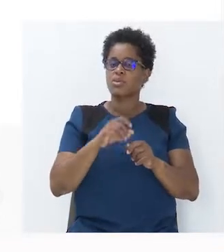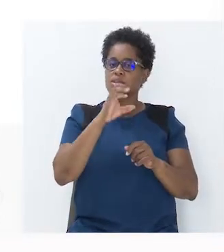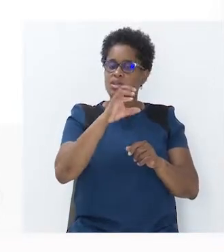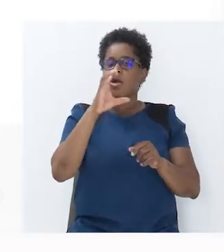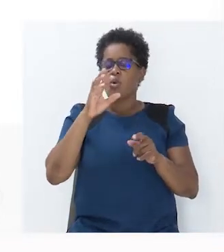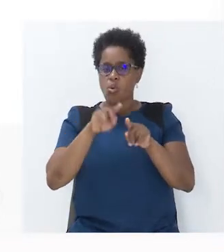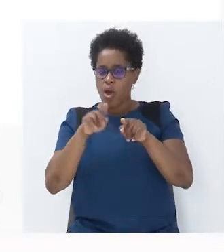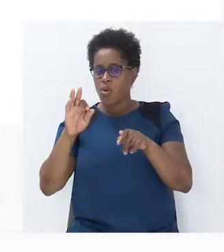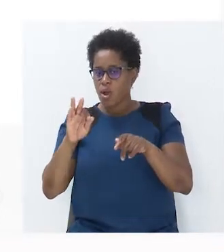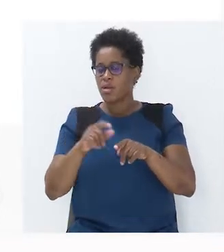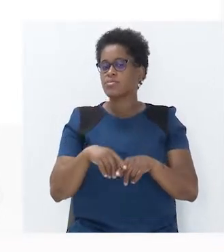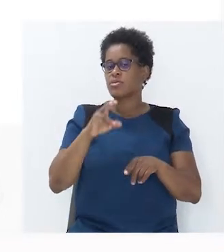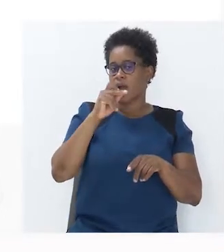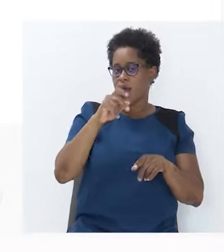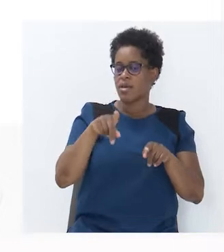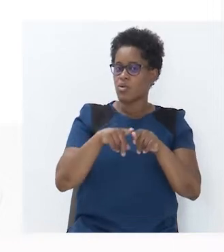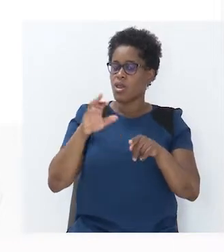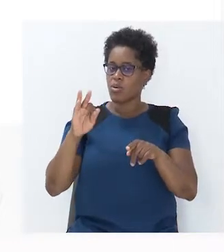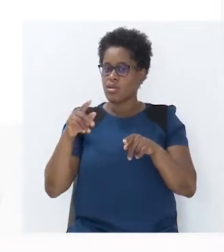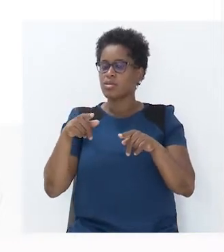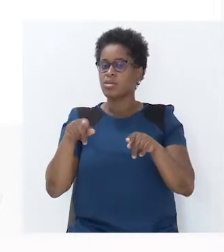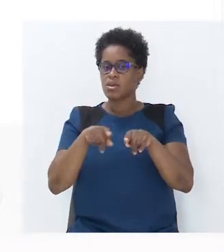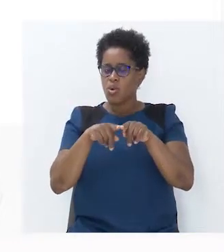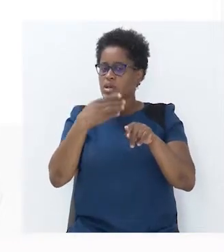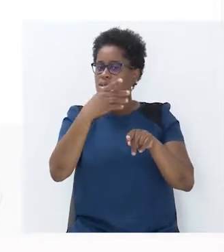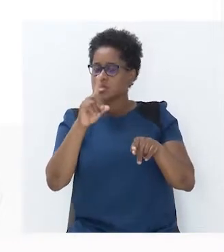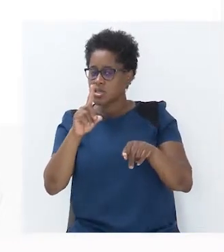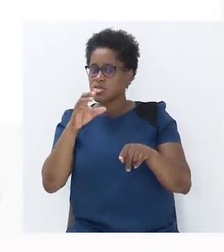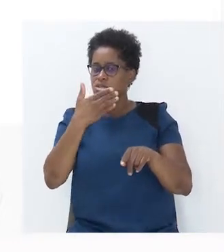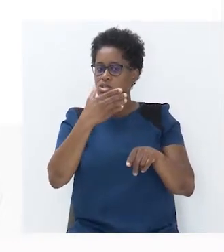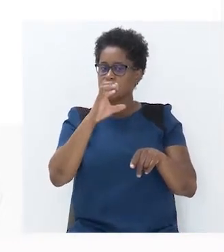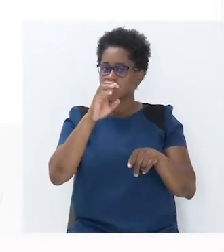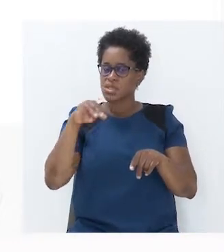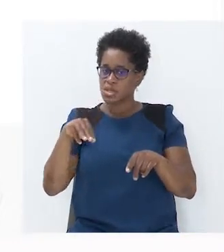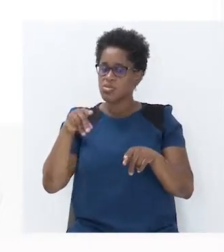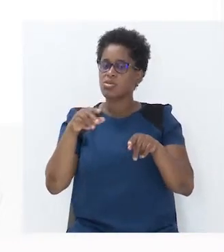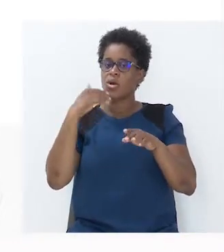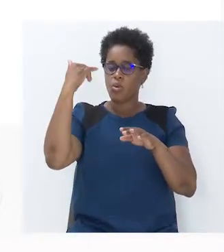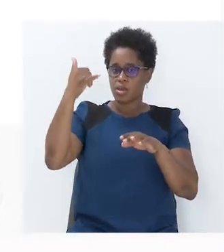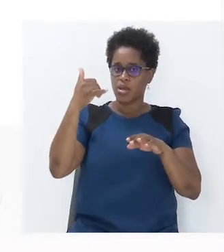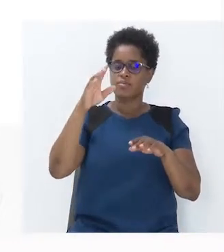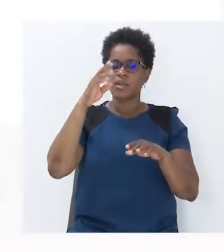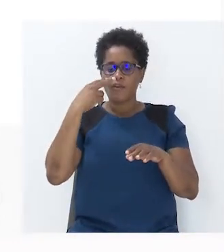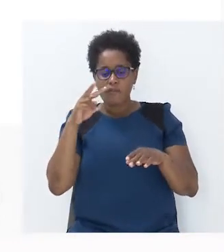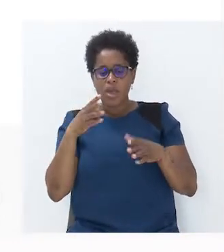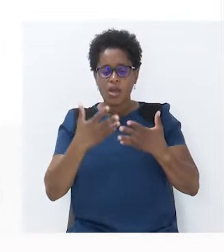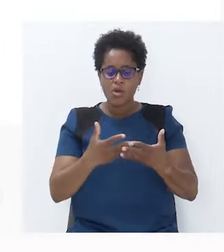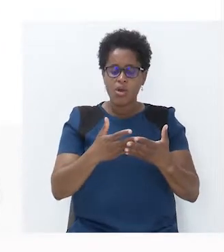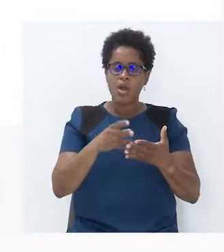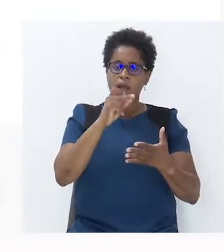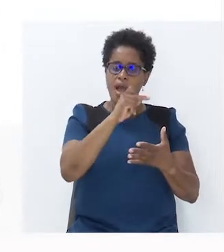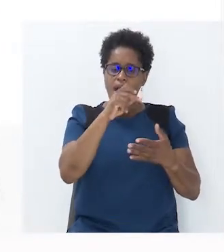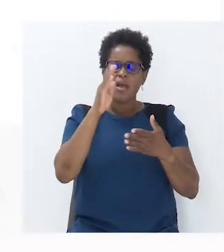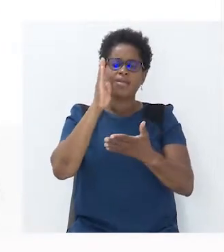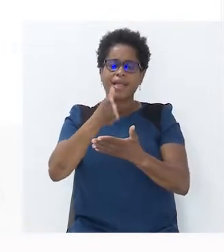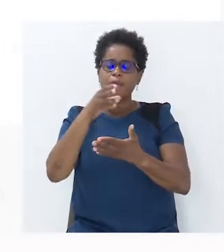ao quadrado, que é igual a 16 centímetros ao quadrado. Vamos ver agora se a área é diretamente